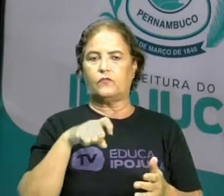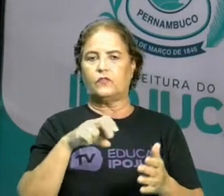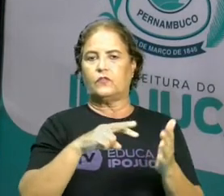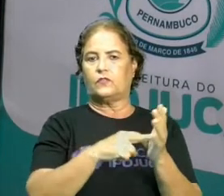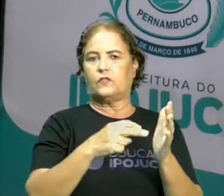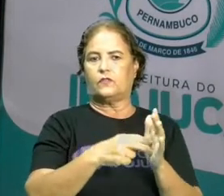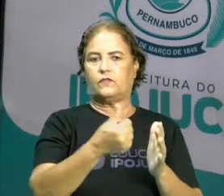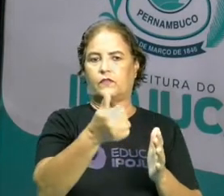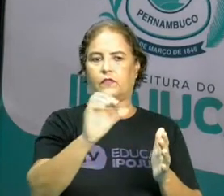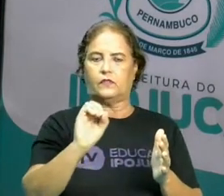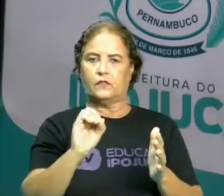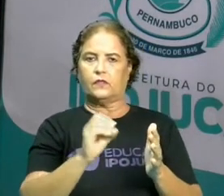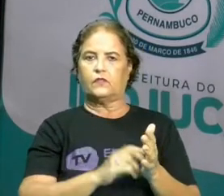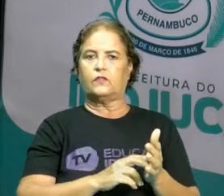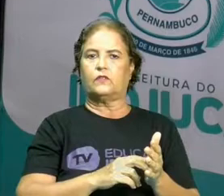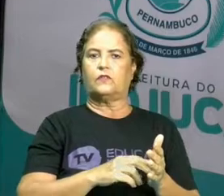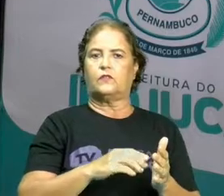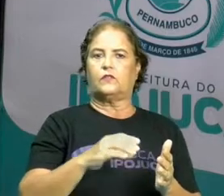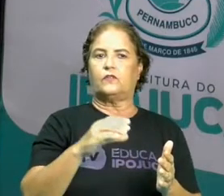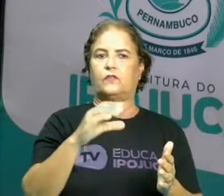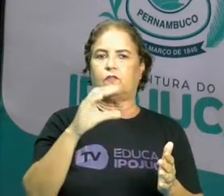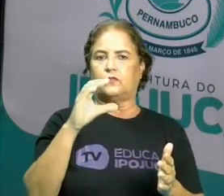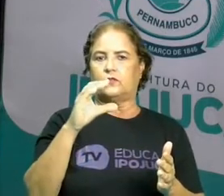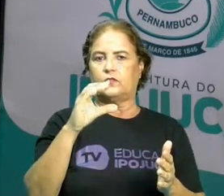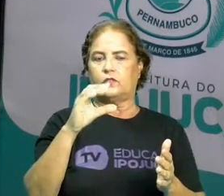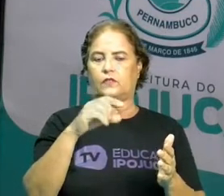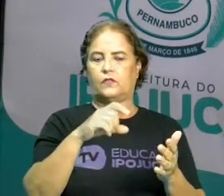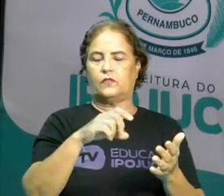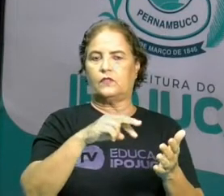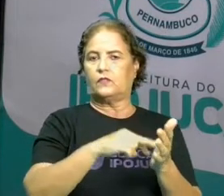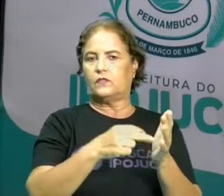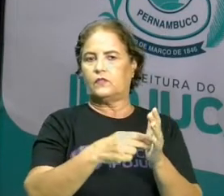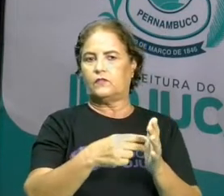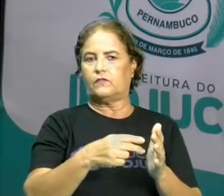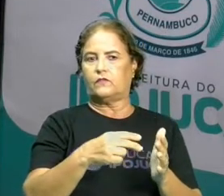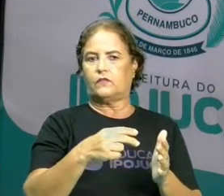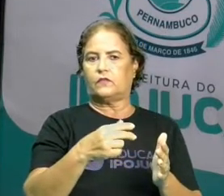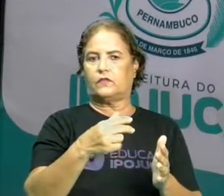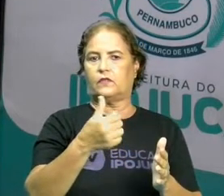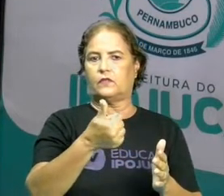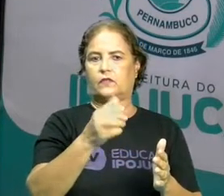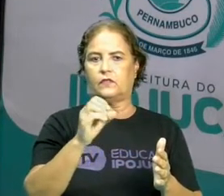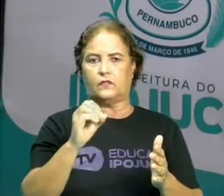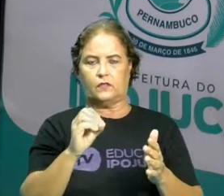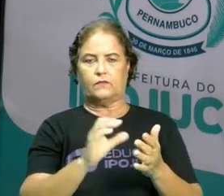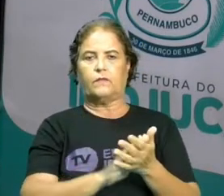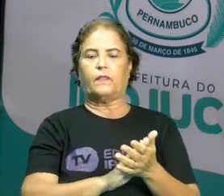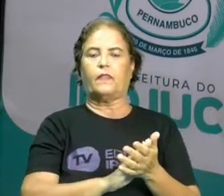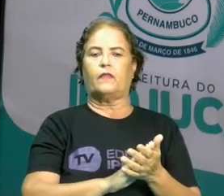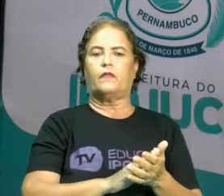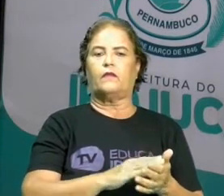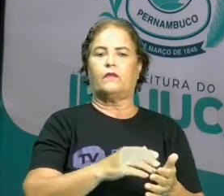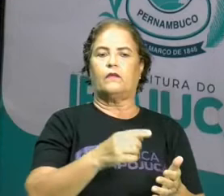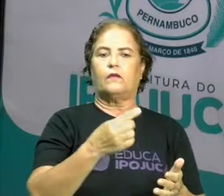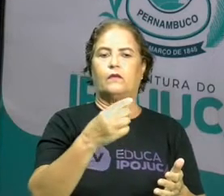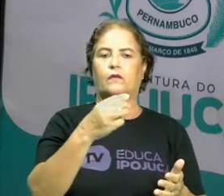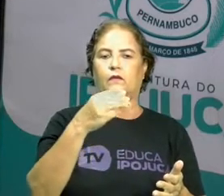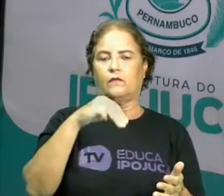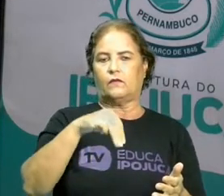50, o C representa 100, o D 500 e o M1000.